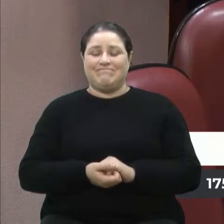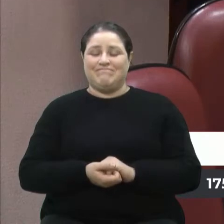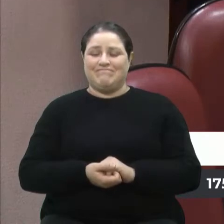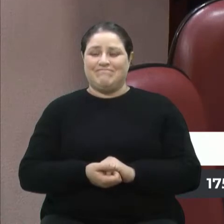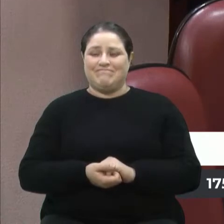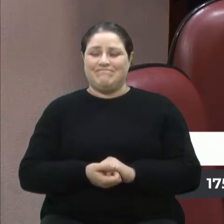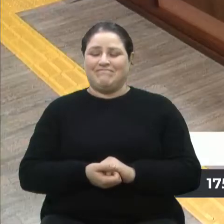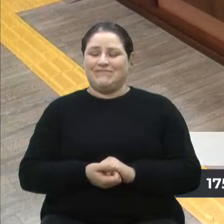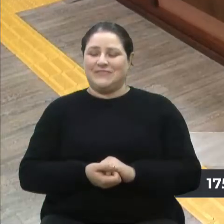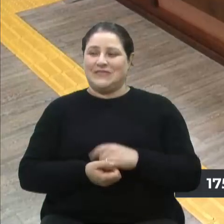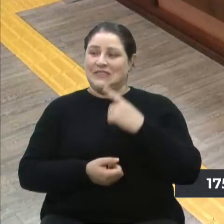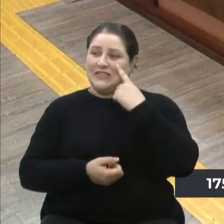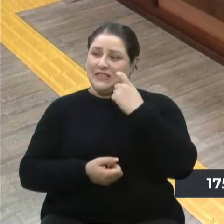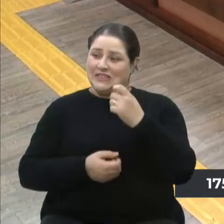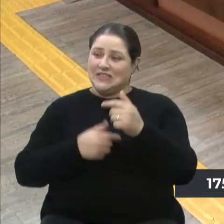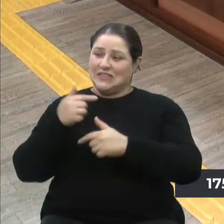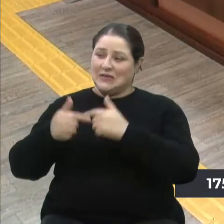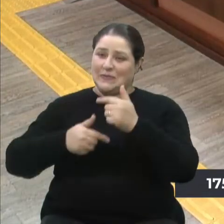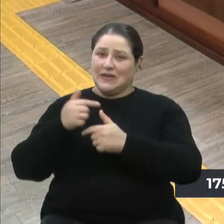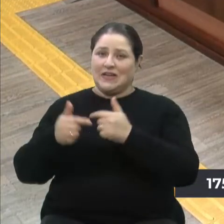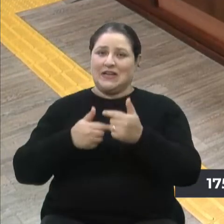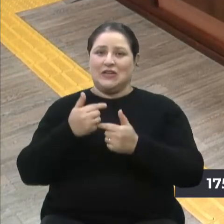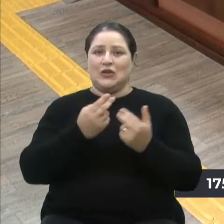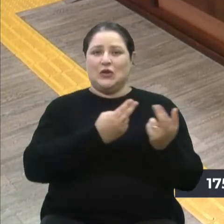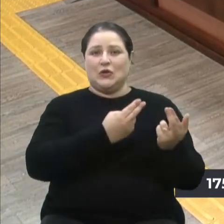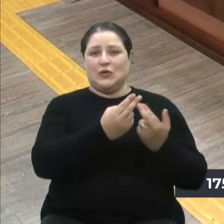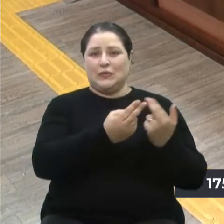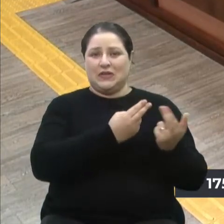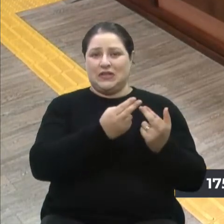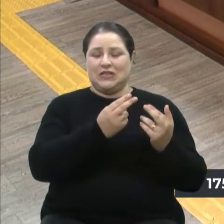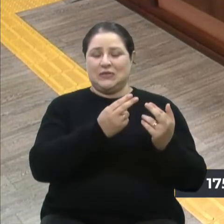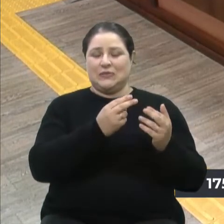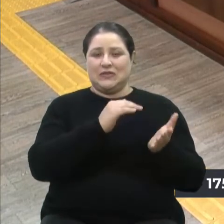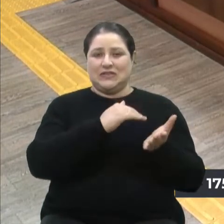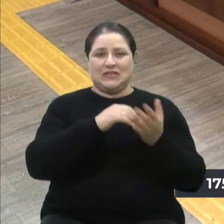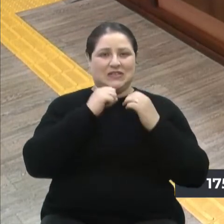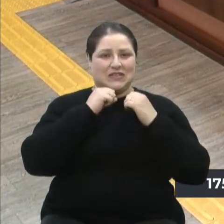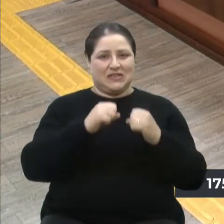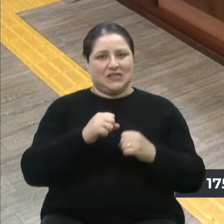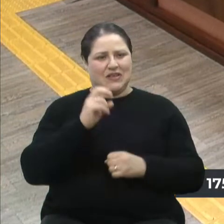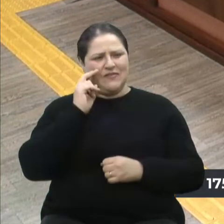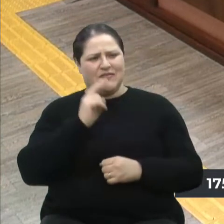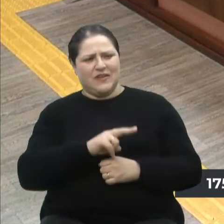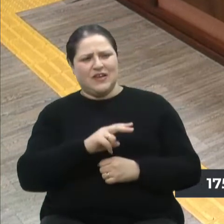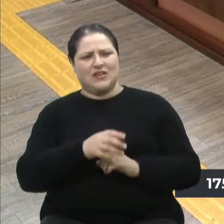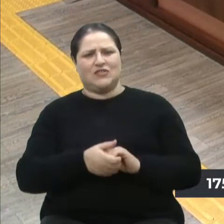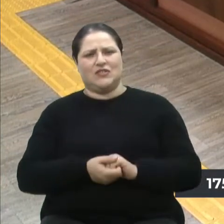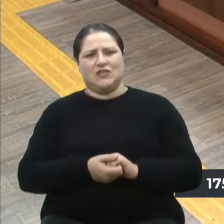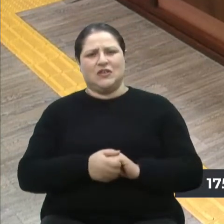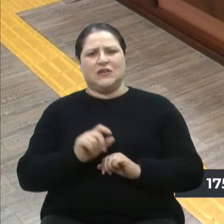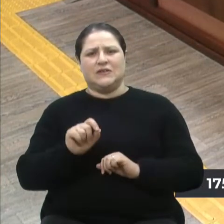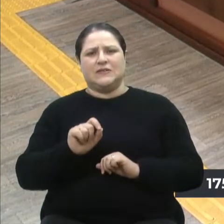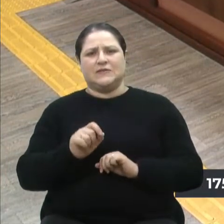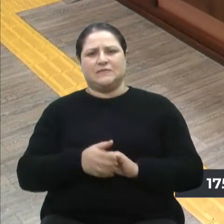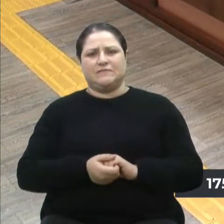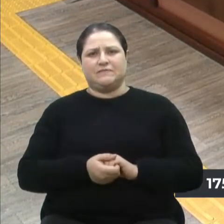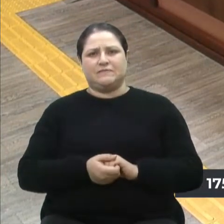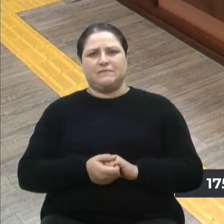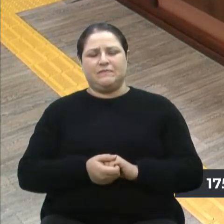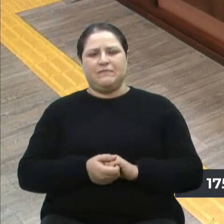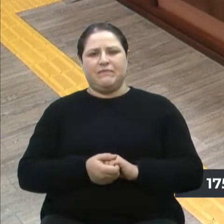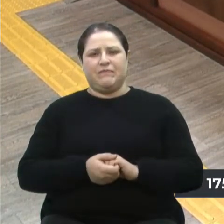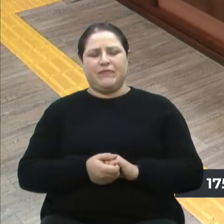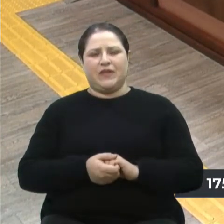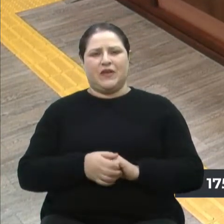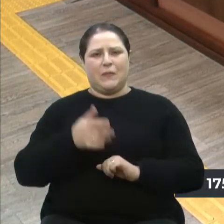o trabalho da Secretaria do Urbanismo. E vejam que Vitória,